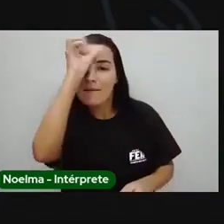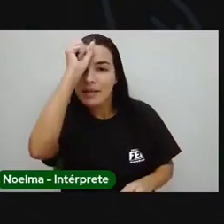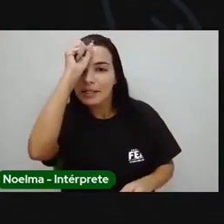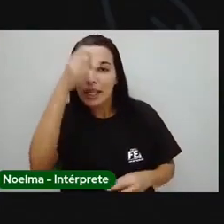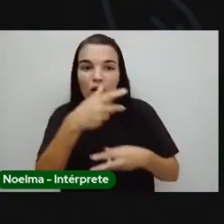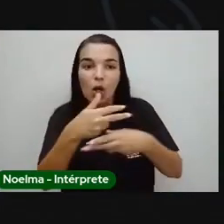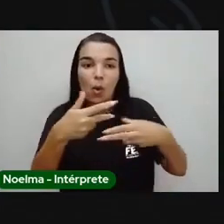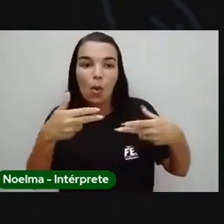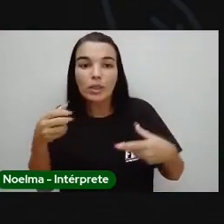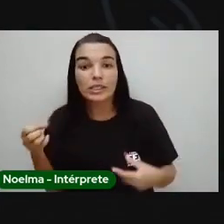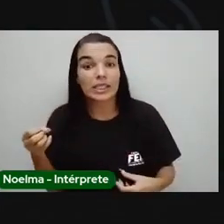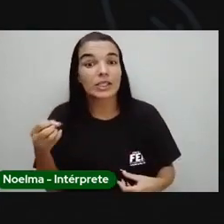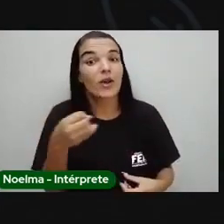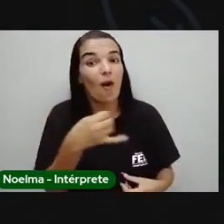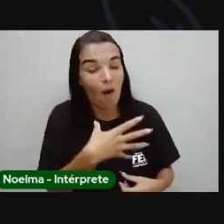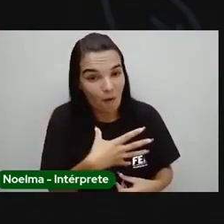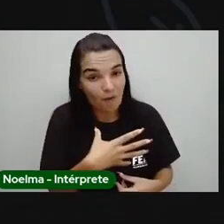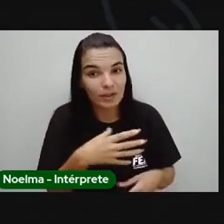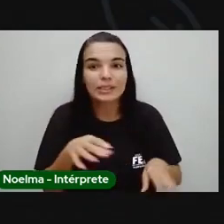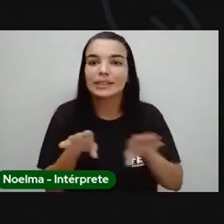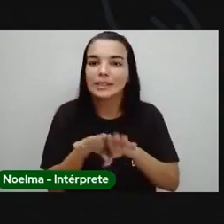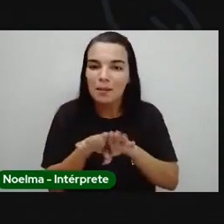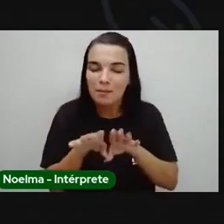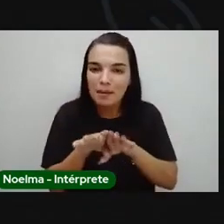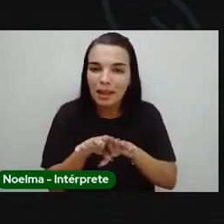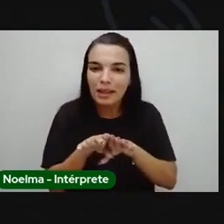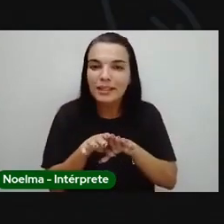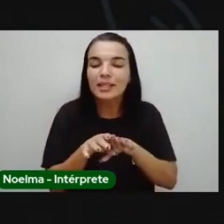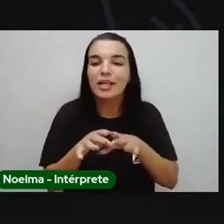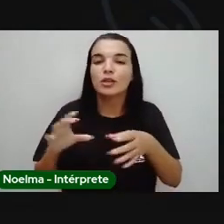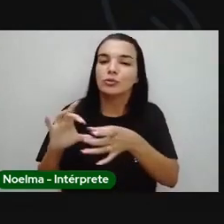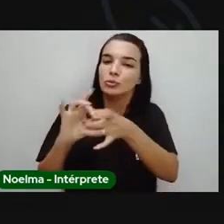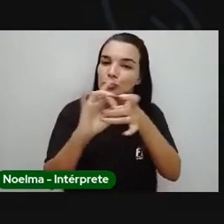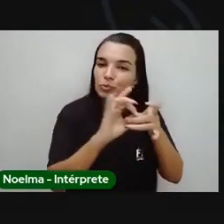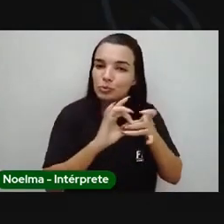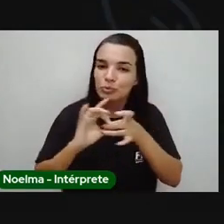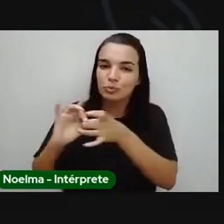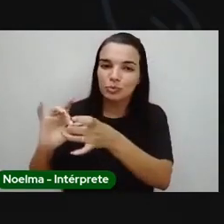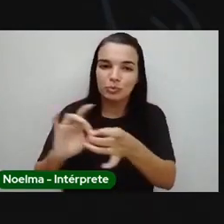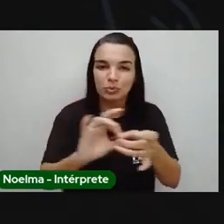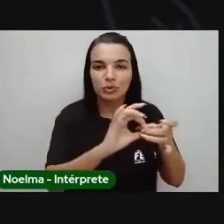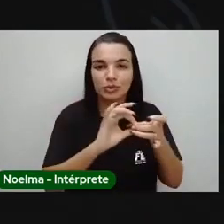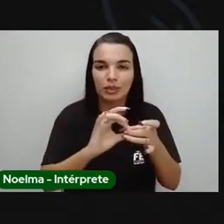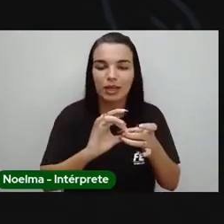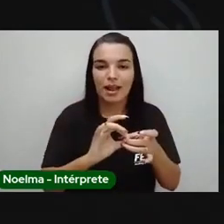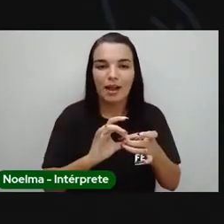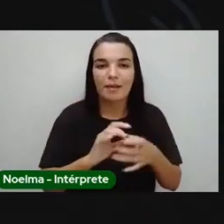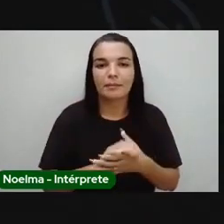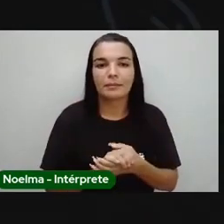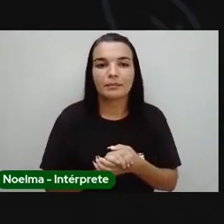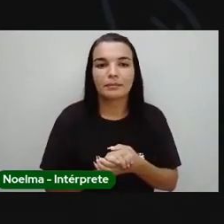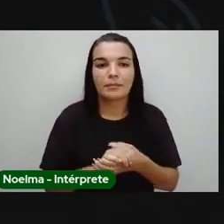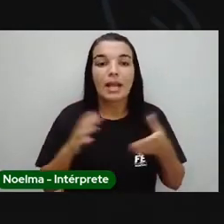e compartilhar também coisas que a gente já sabe, tá? E na aula de hoje,